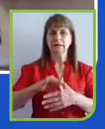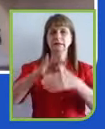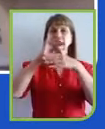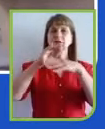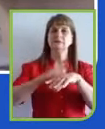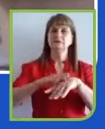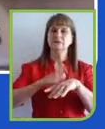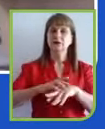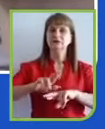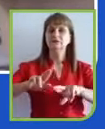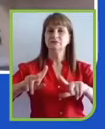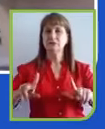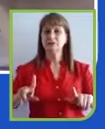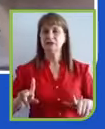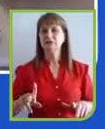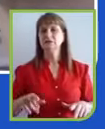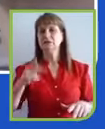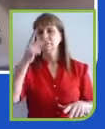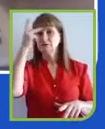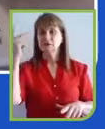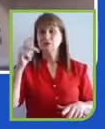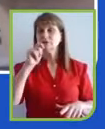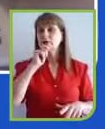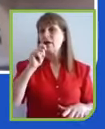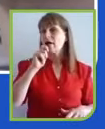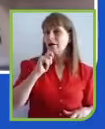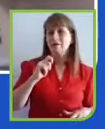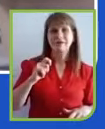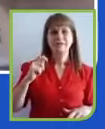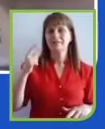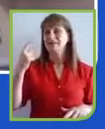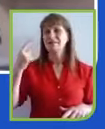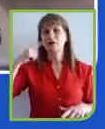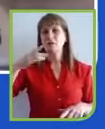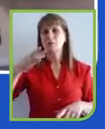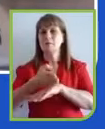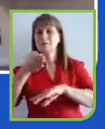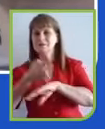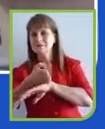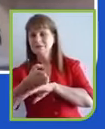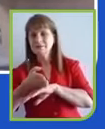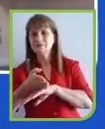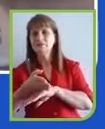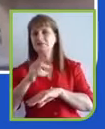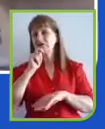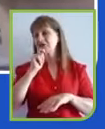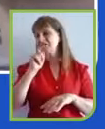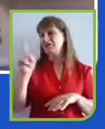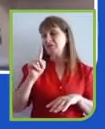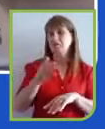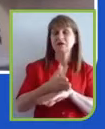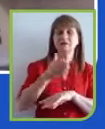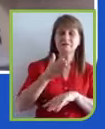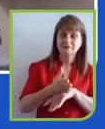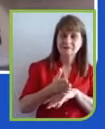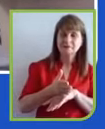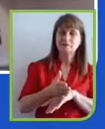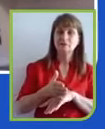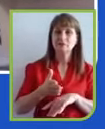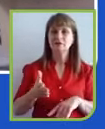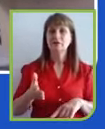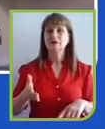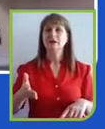nessa vibe, e quando entram talvez entendam como modismo, não se sustentam.